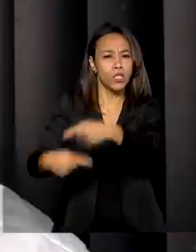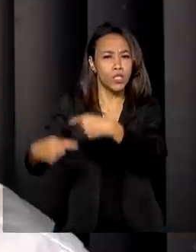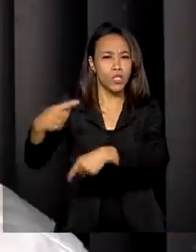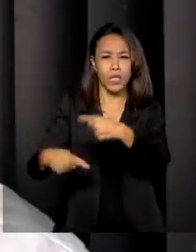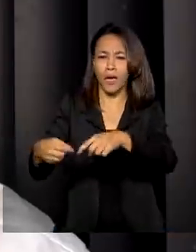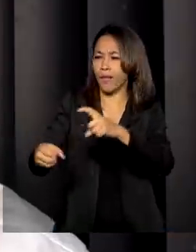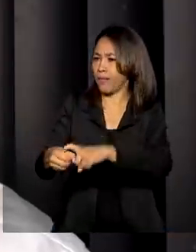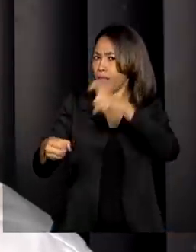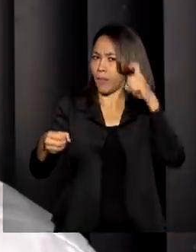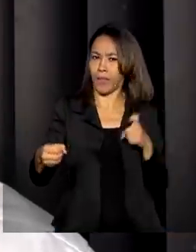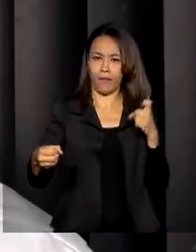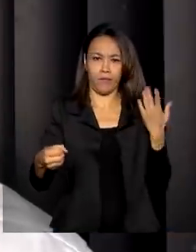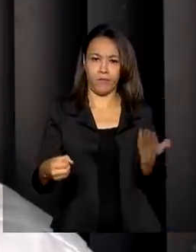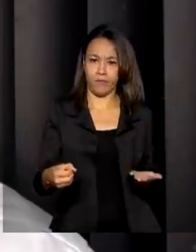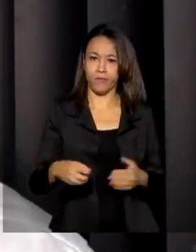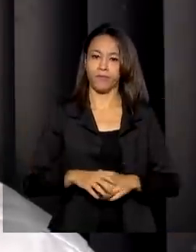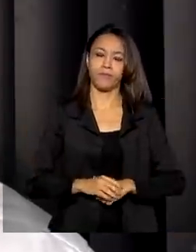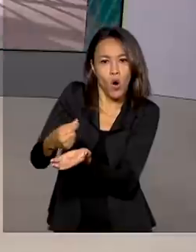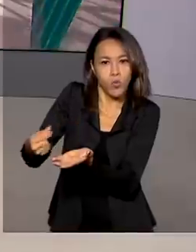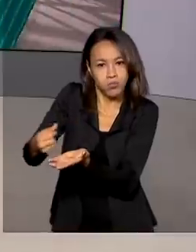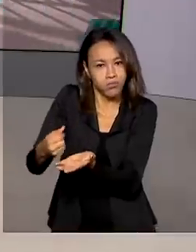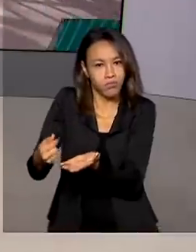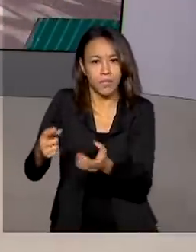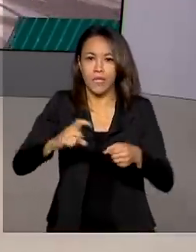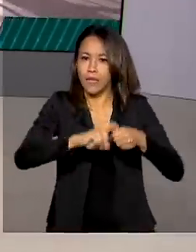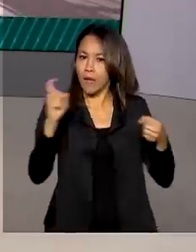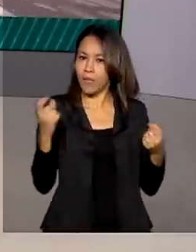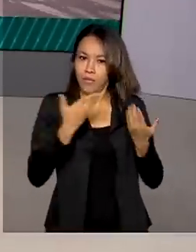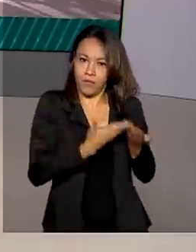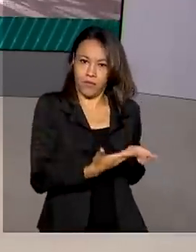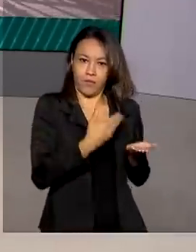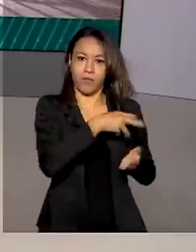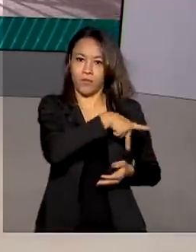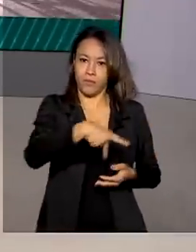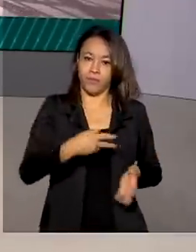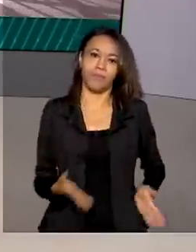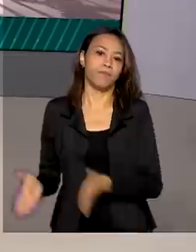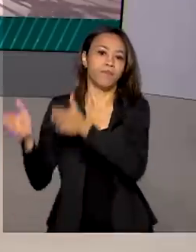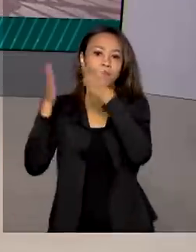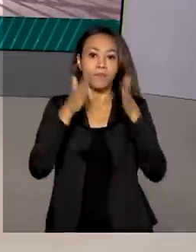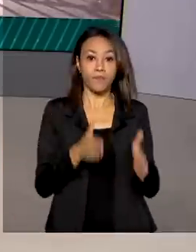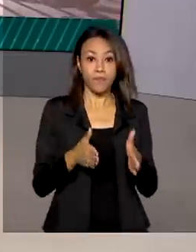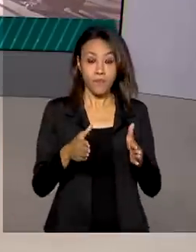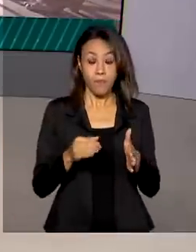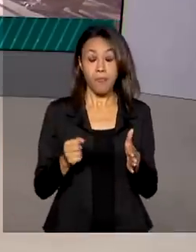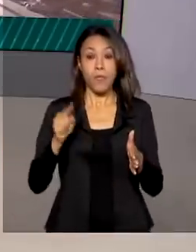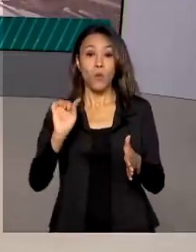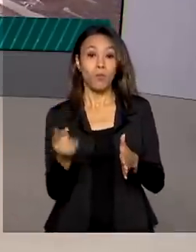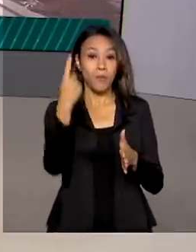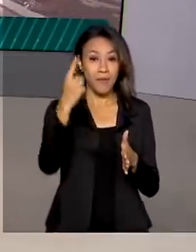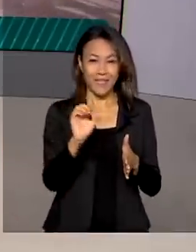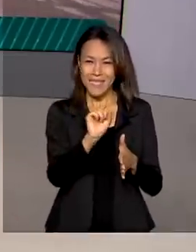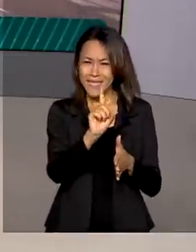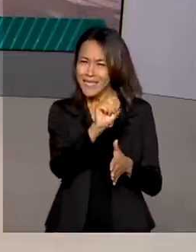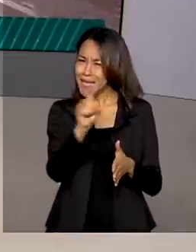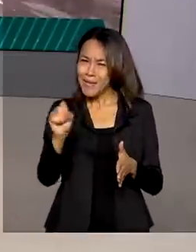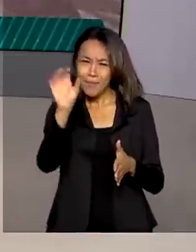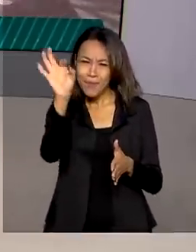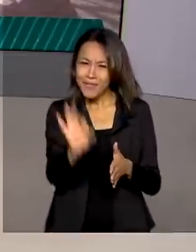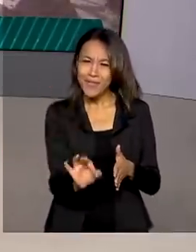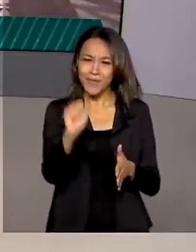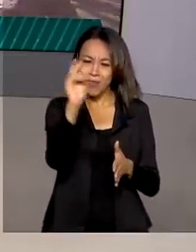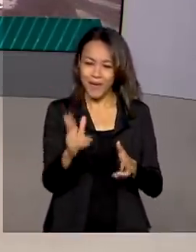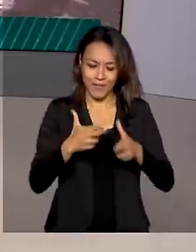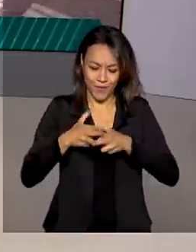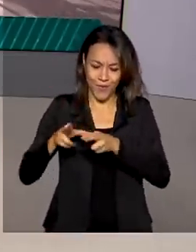independente. O primeiro satélite 100% brasileiro foi lançado na madrugada deste